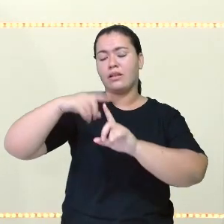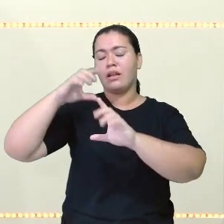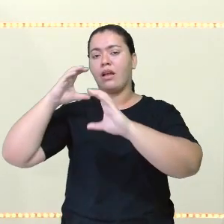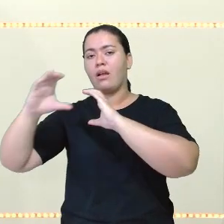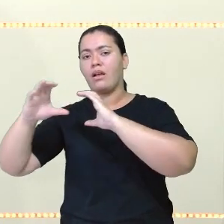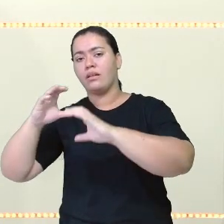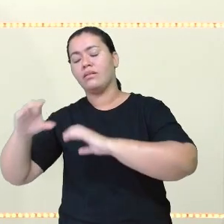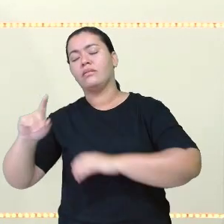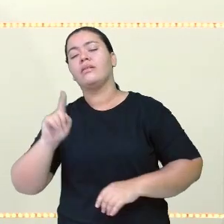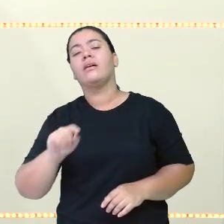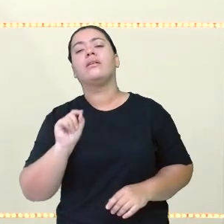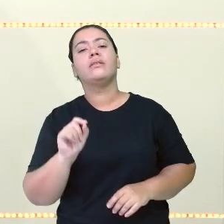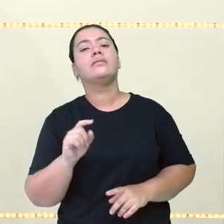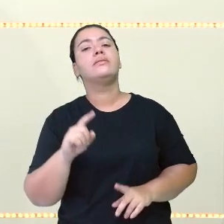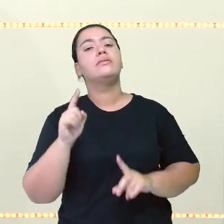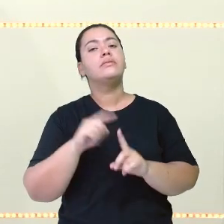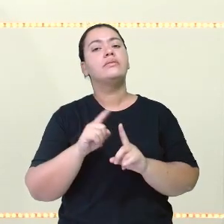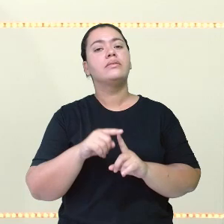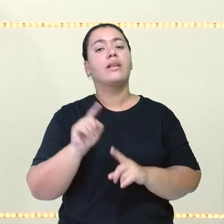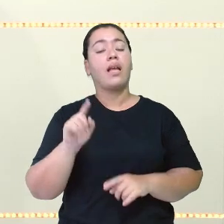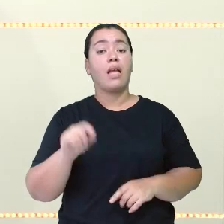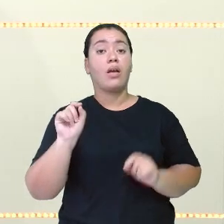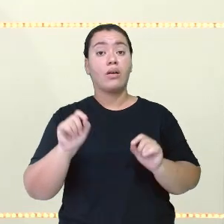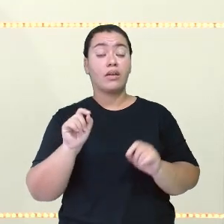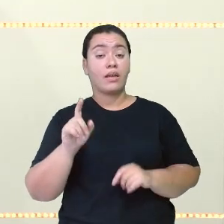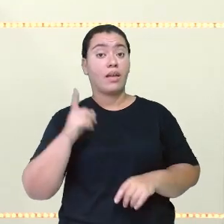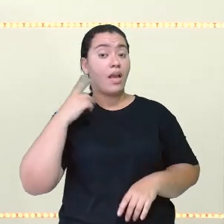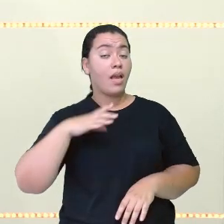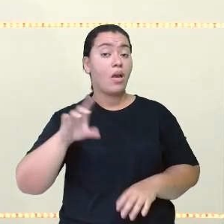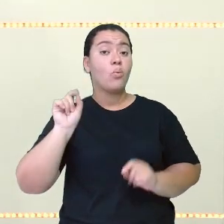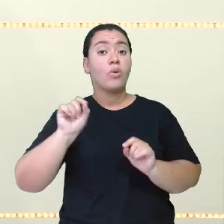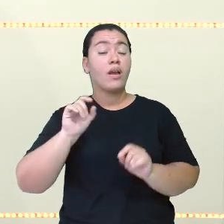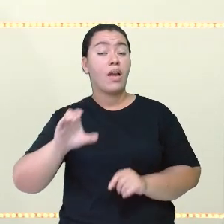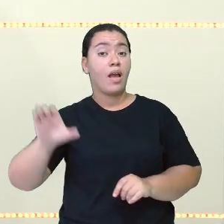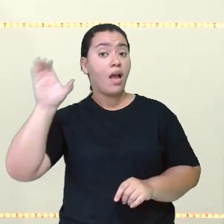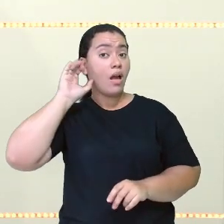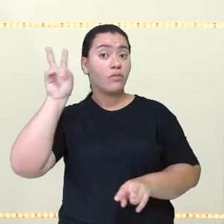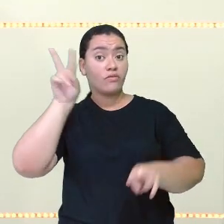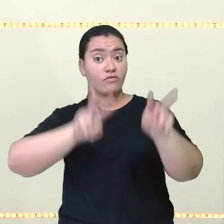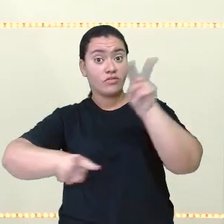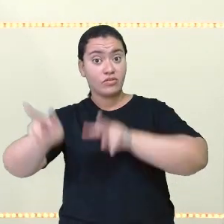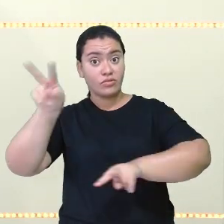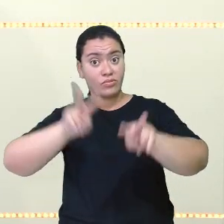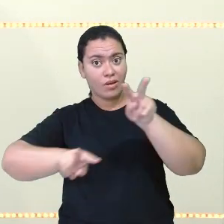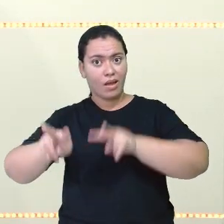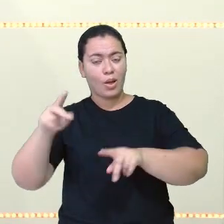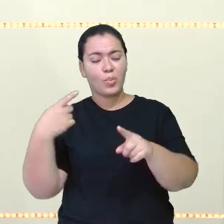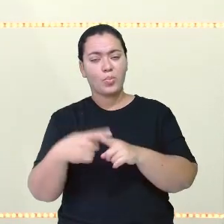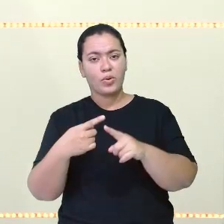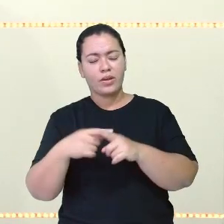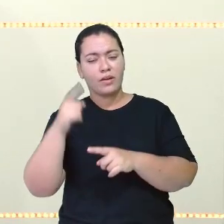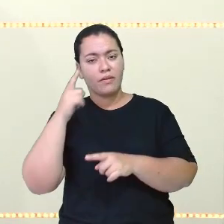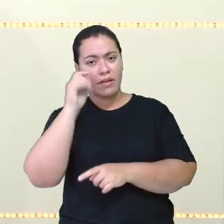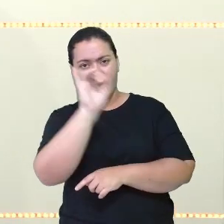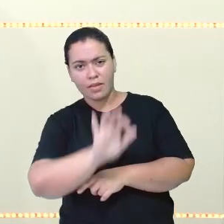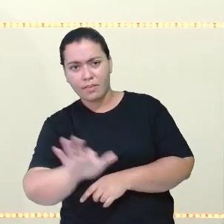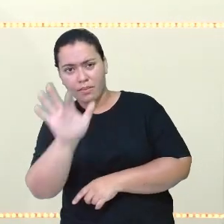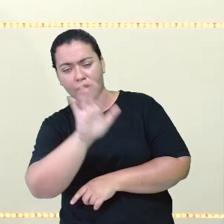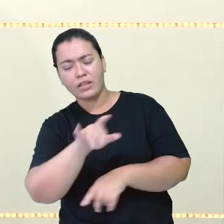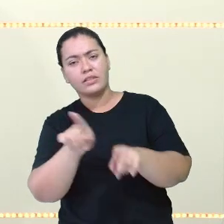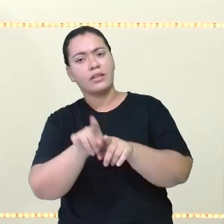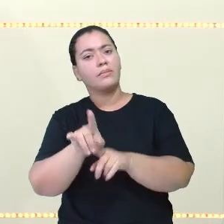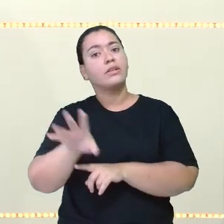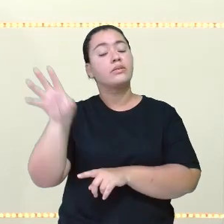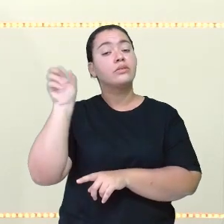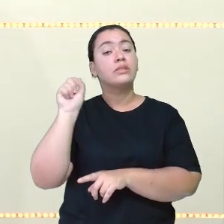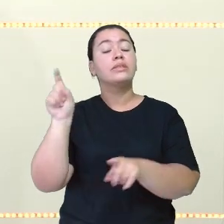chamada de comunicação audiovisual e social. Porque através desse aparelho a gente vê imagens, a gente escuta e